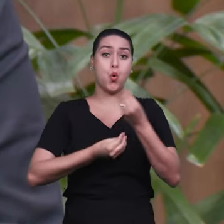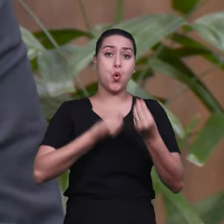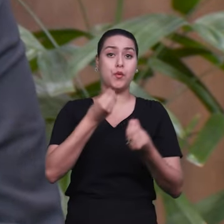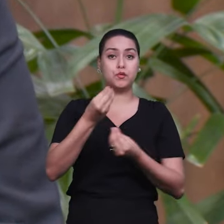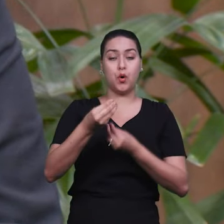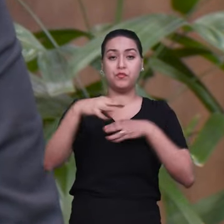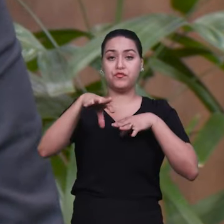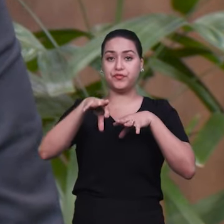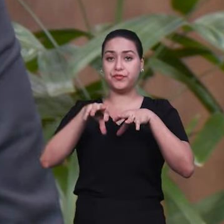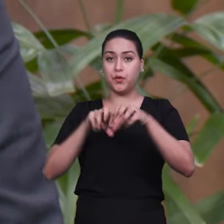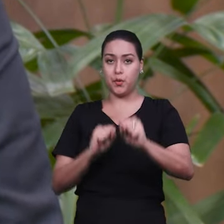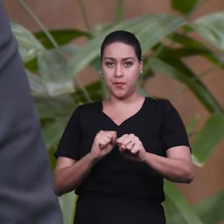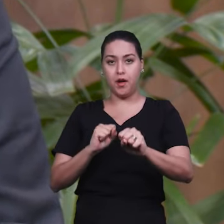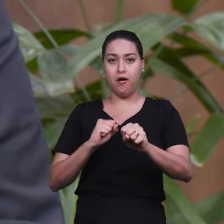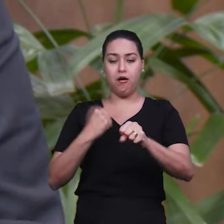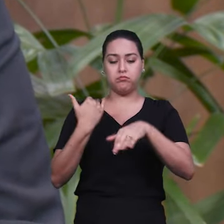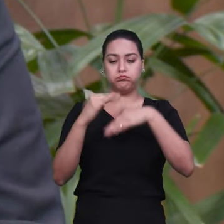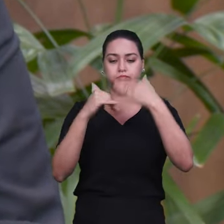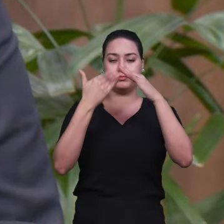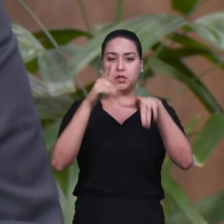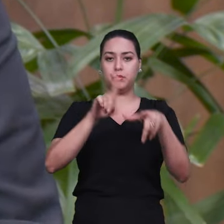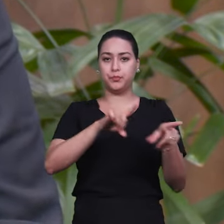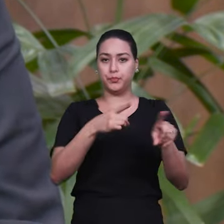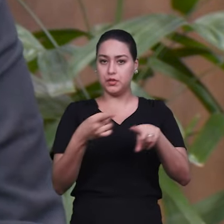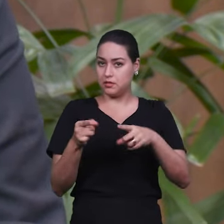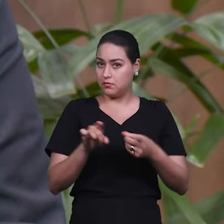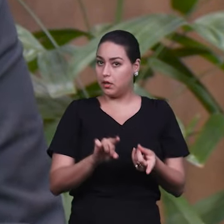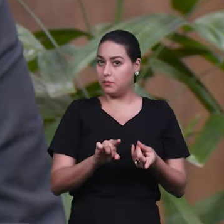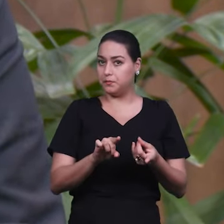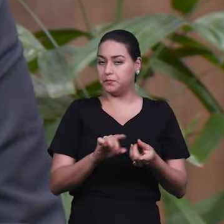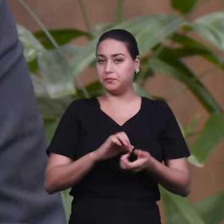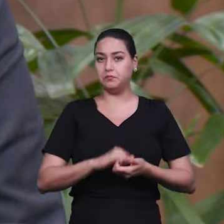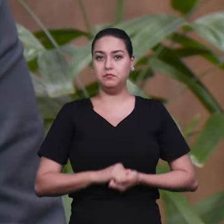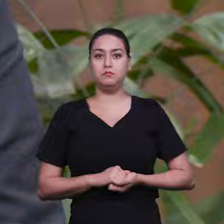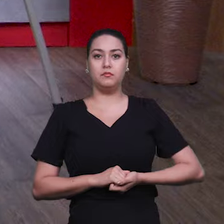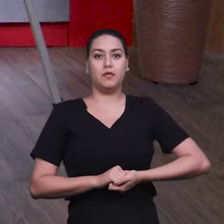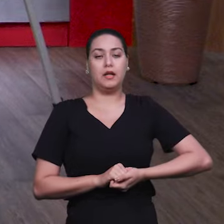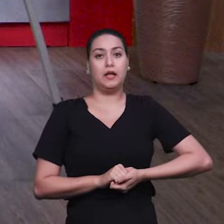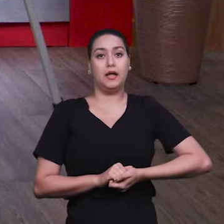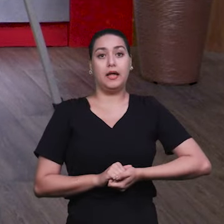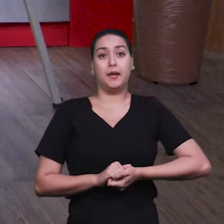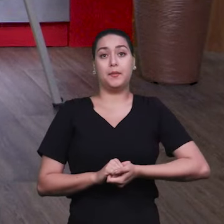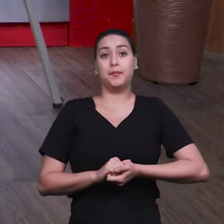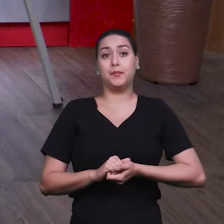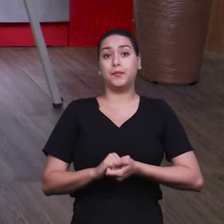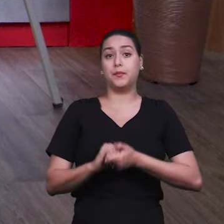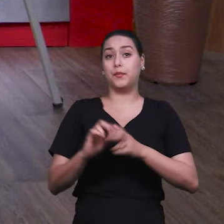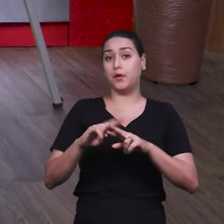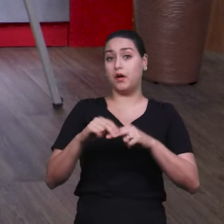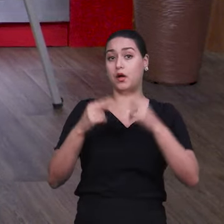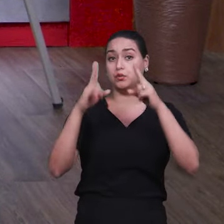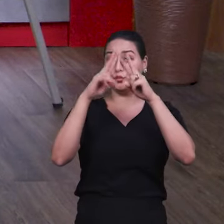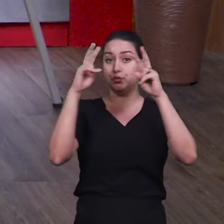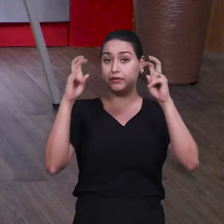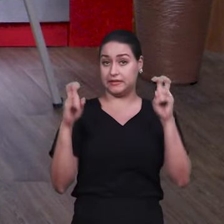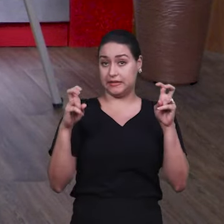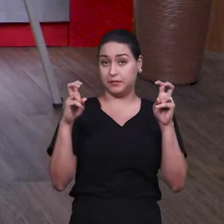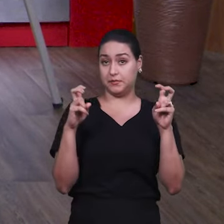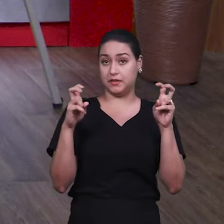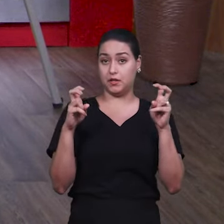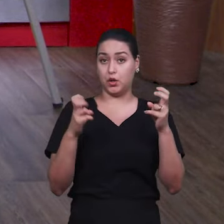formação musical. E para falarmos a respeito desse tema, nós convidamos aqui